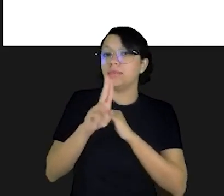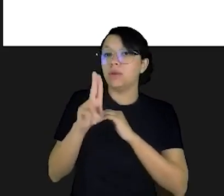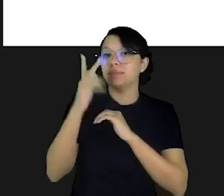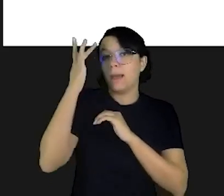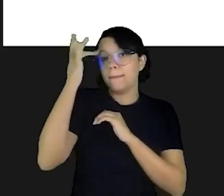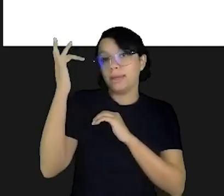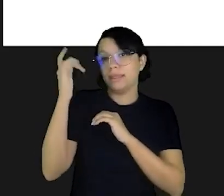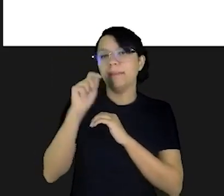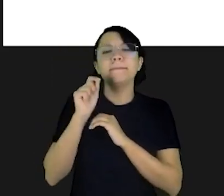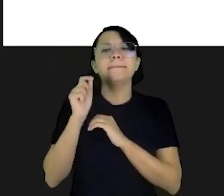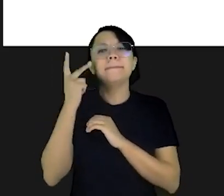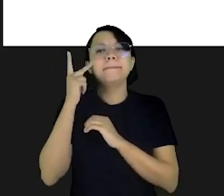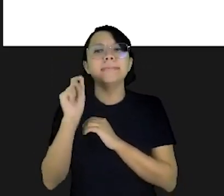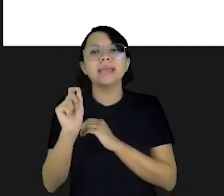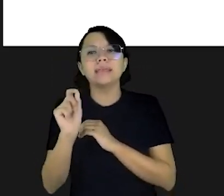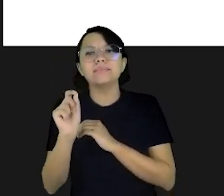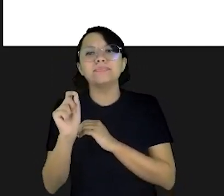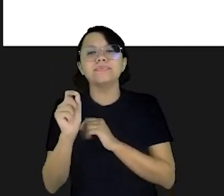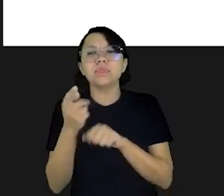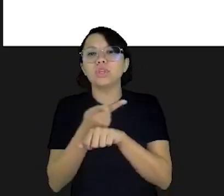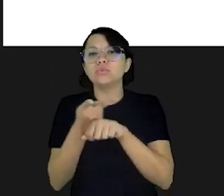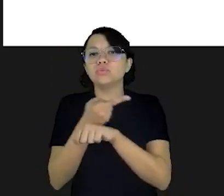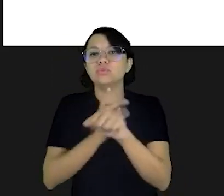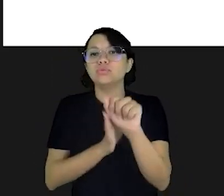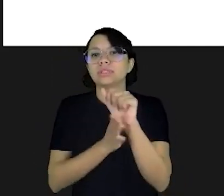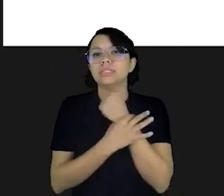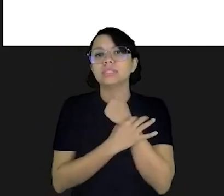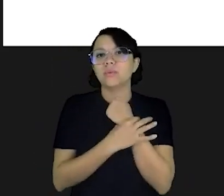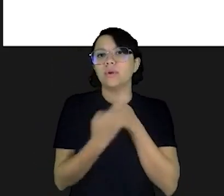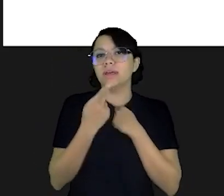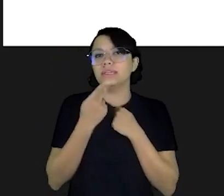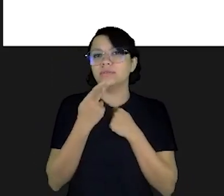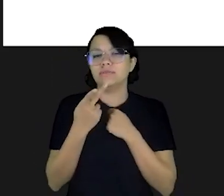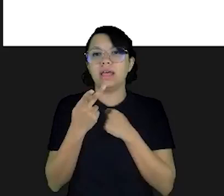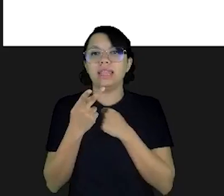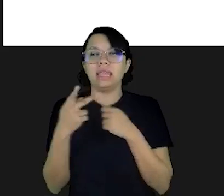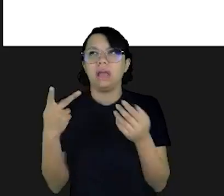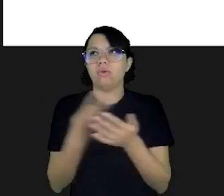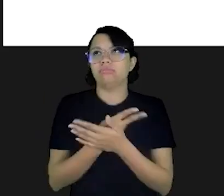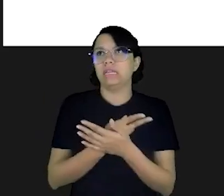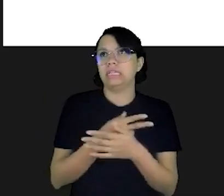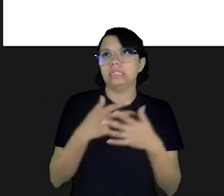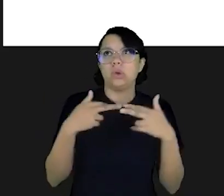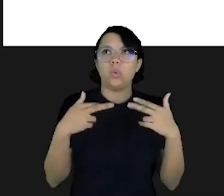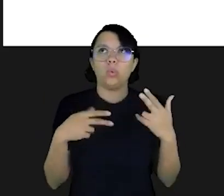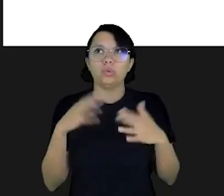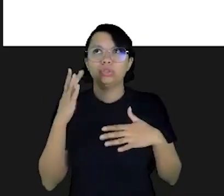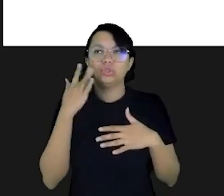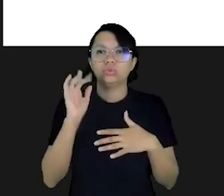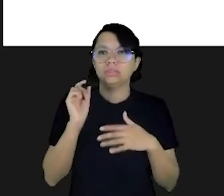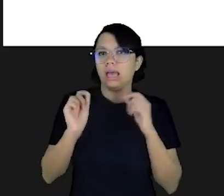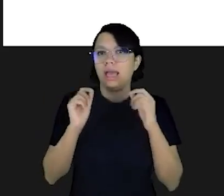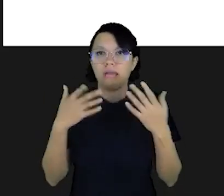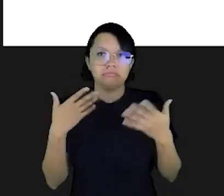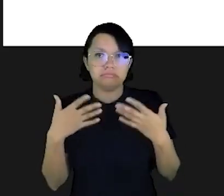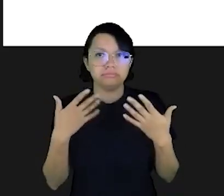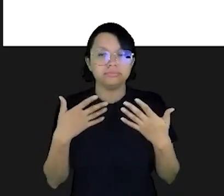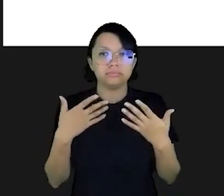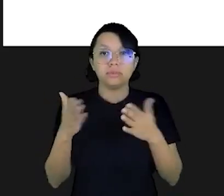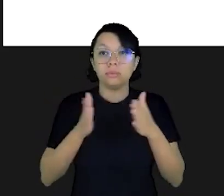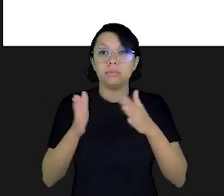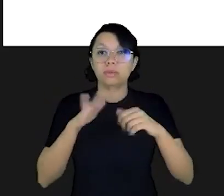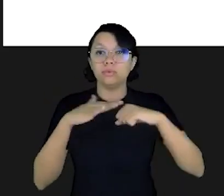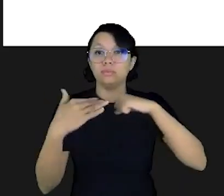utilizar amanhã. Para quê? Em busca de segurança. Acabei de mencionar em um imprevisto, e a gente viu durante esse período de pandemia, por exemplo,